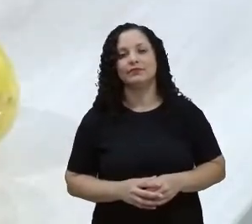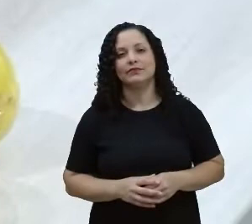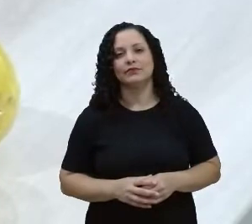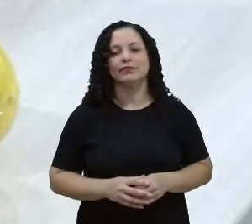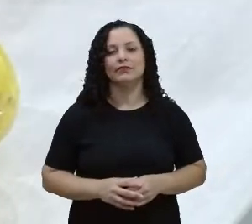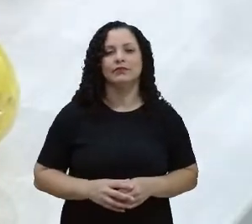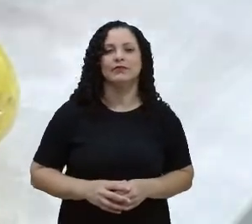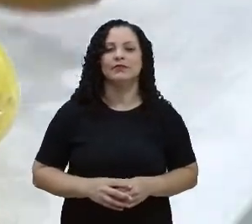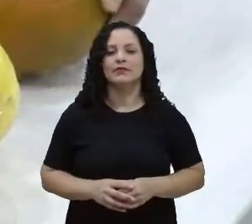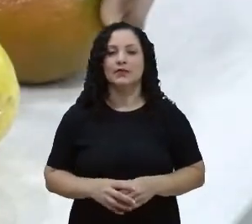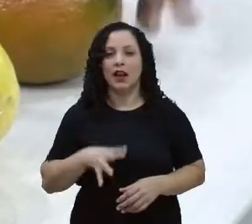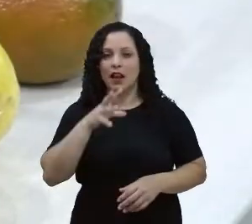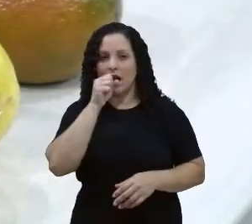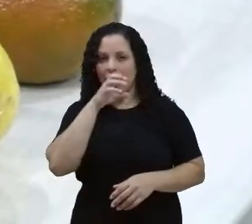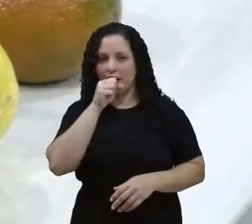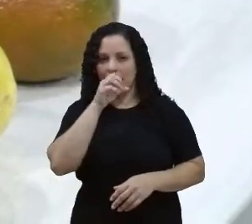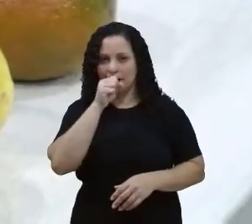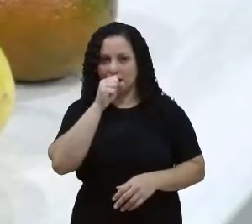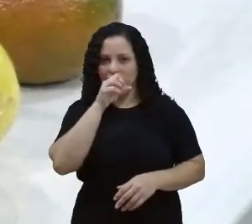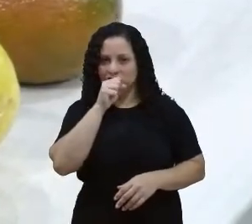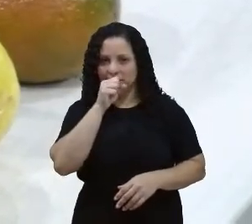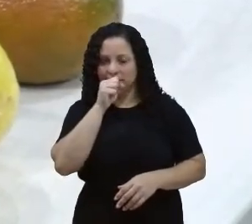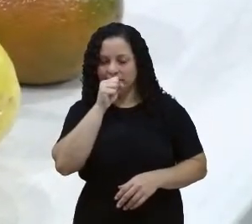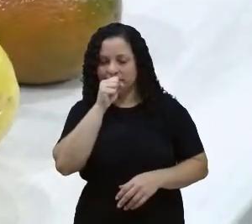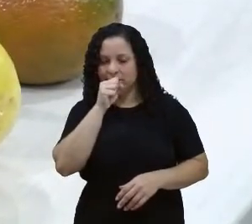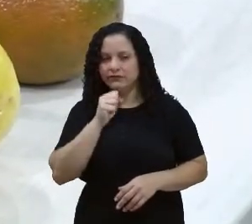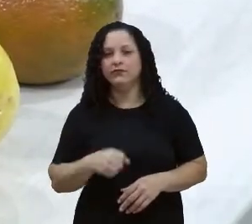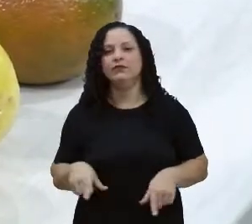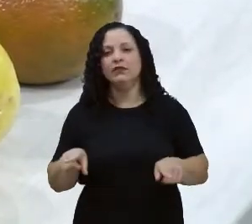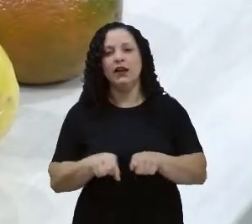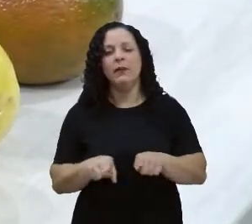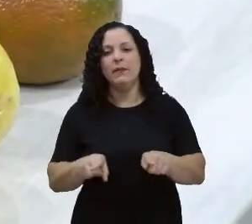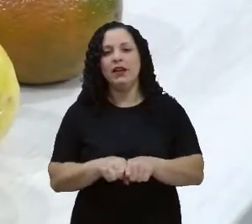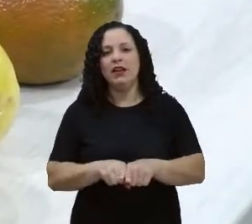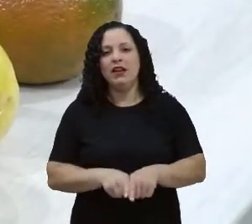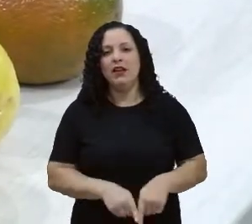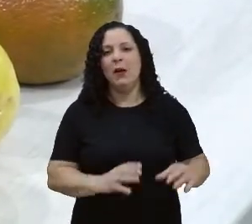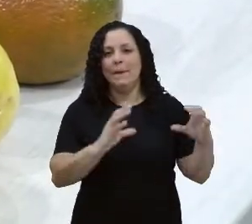E aqui é a laranja cravo. E aí?